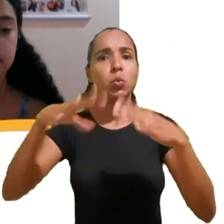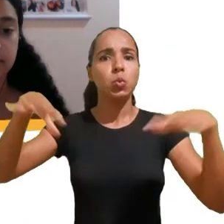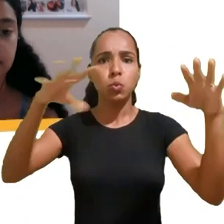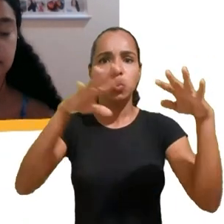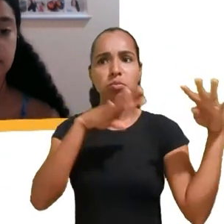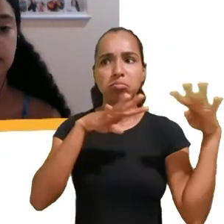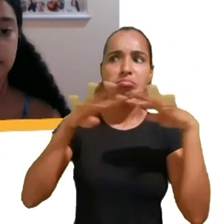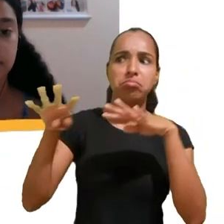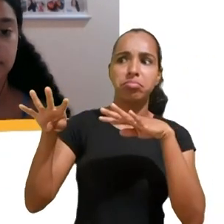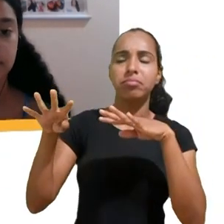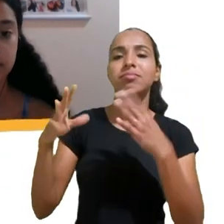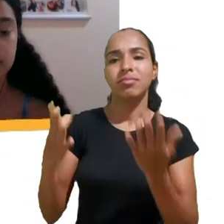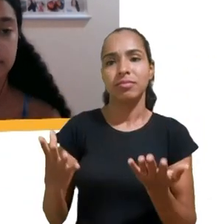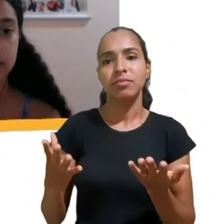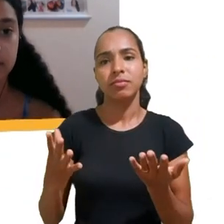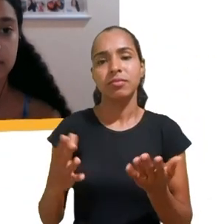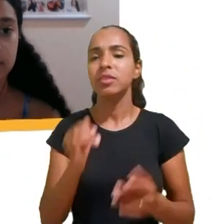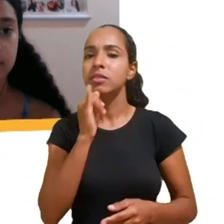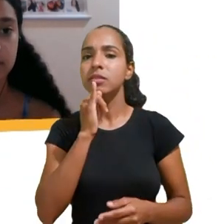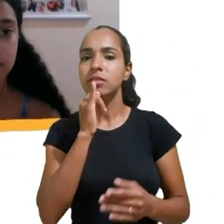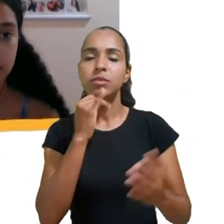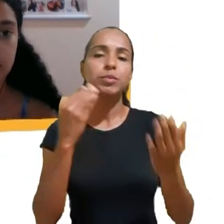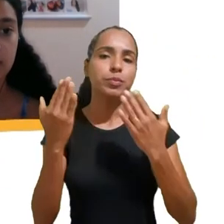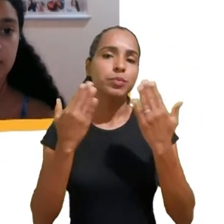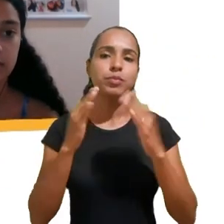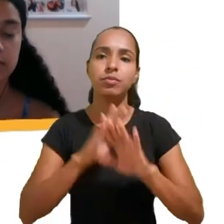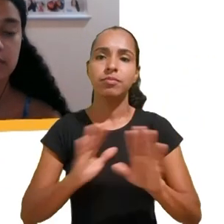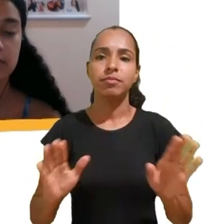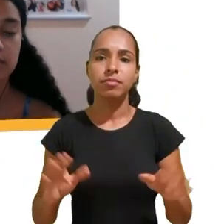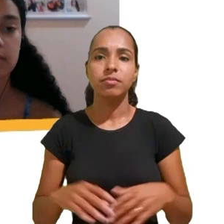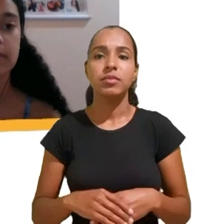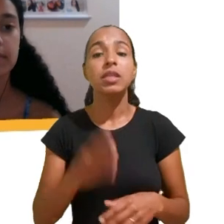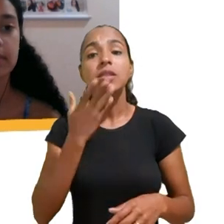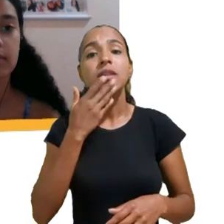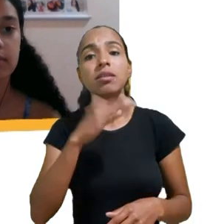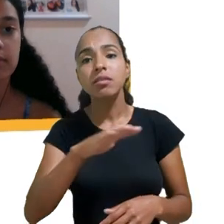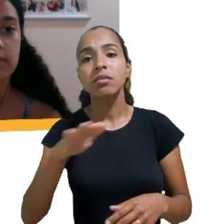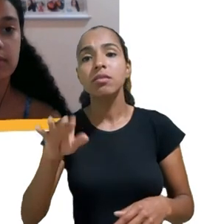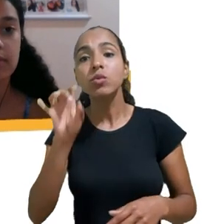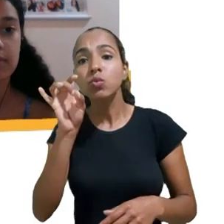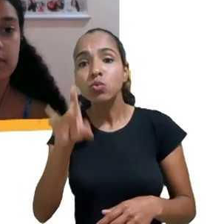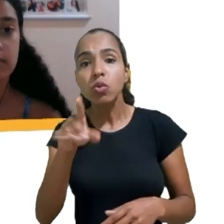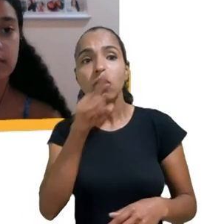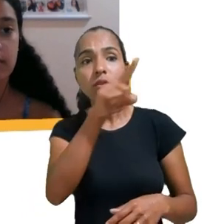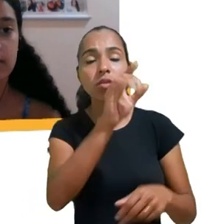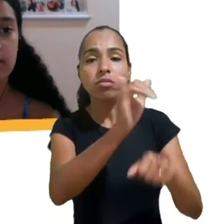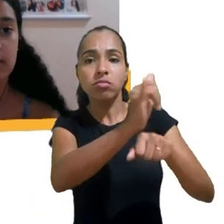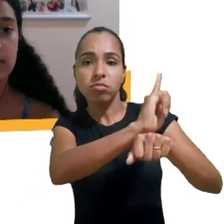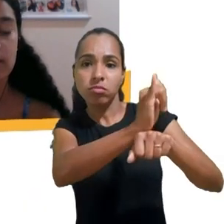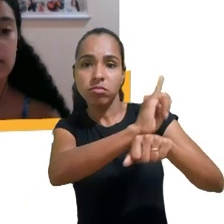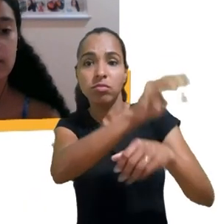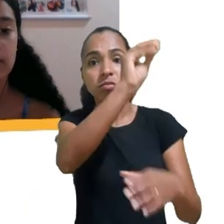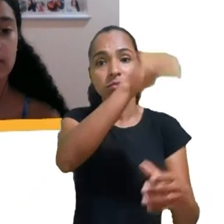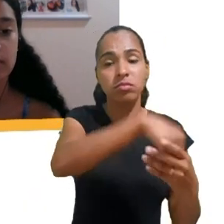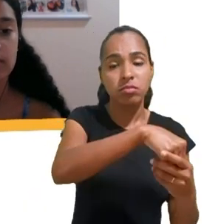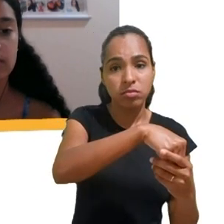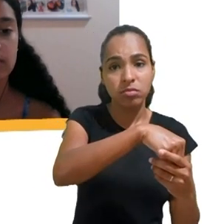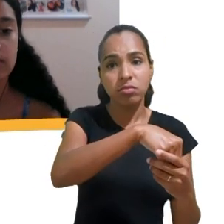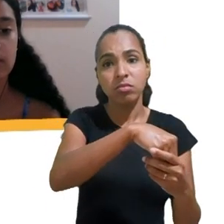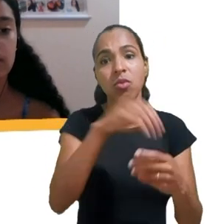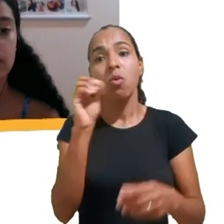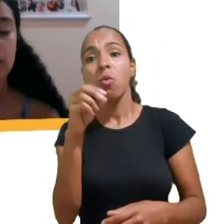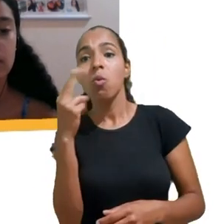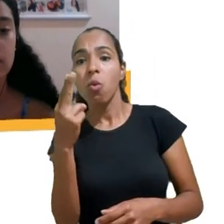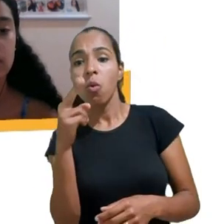exemplos de efeitos que atingem tanto as crianças que estão produzindo quanto aquelas que consumem e têm no seu imaginário alimentado por essas